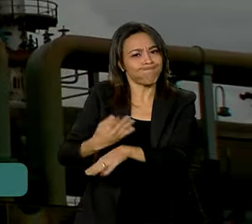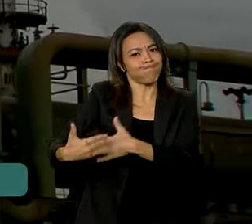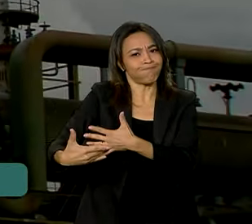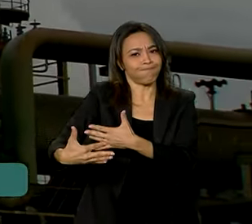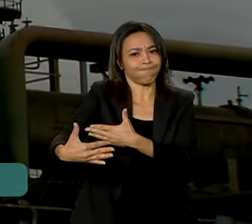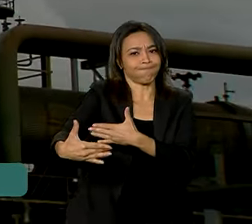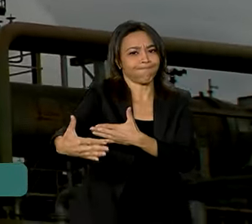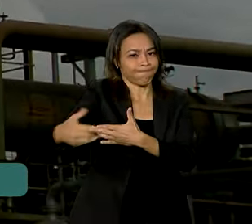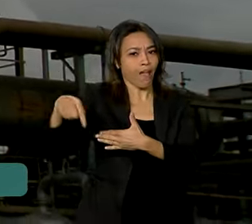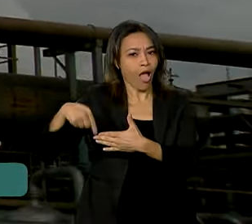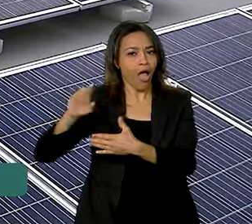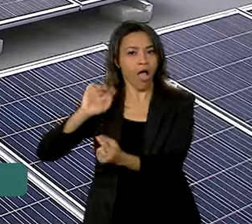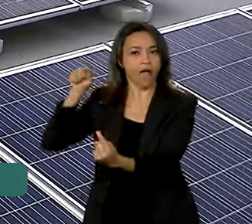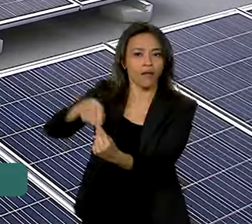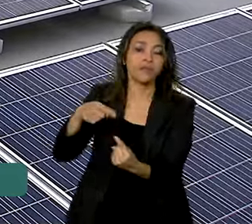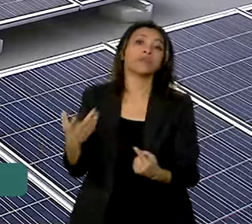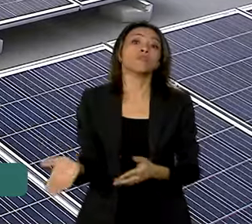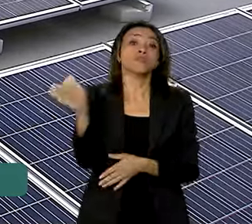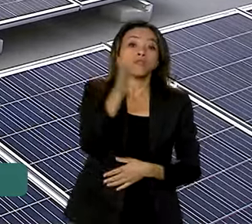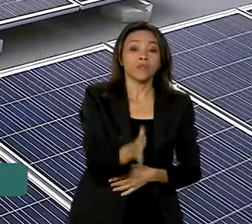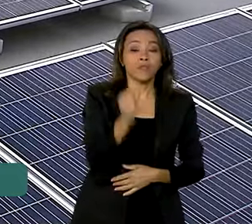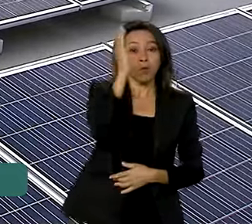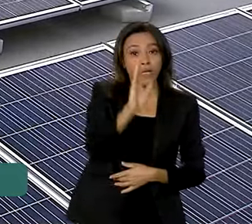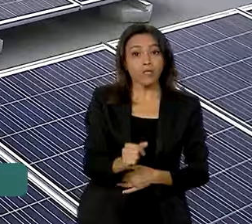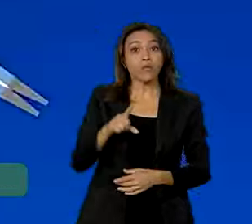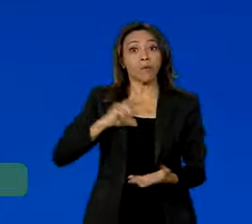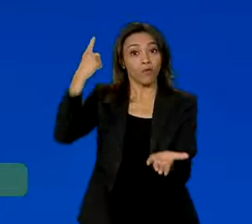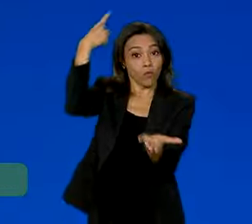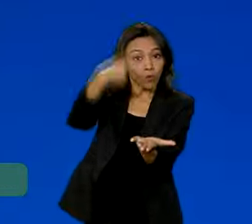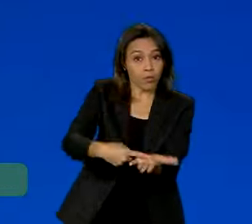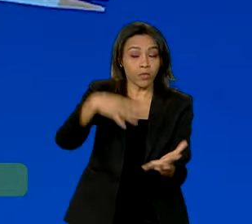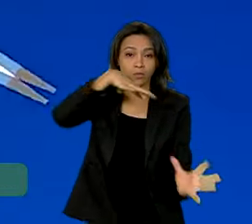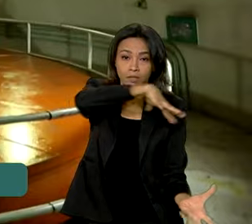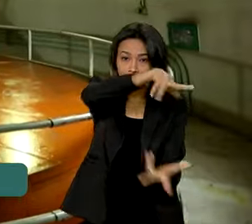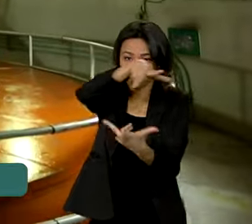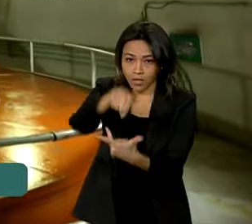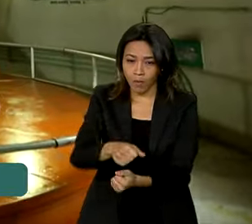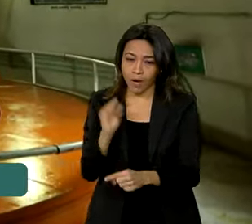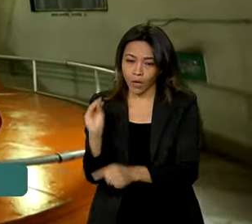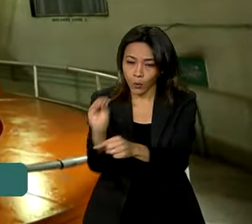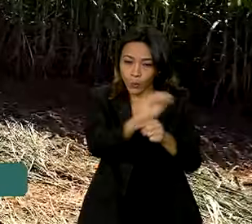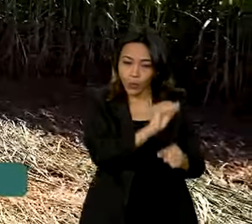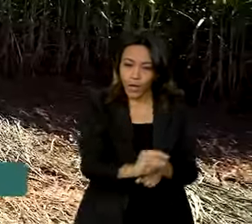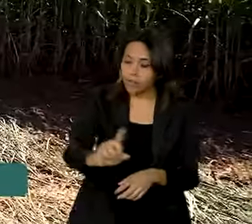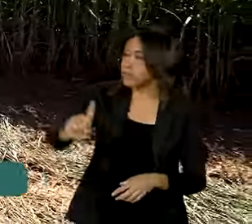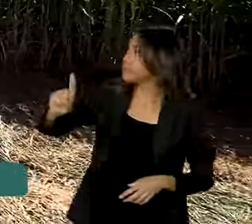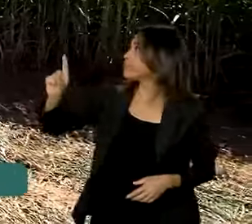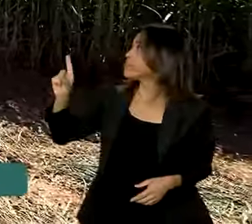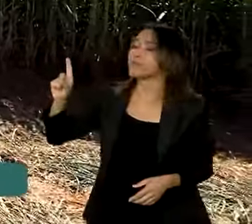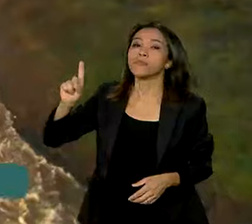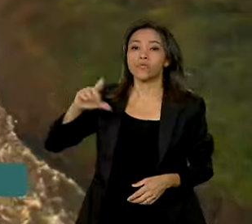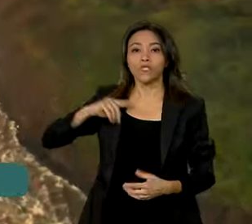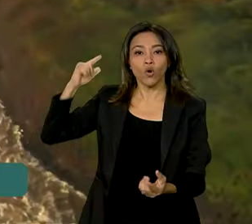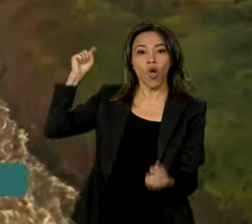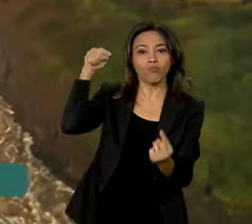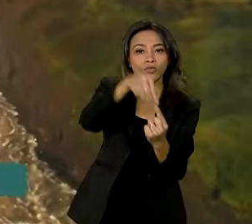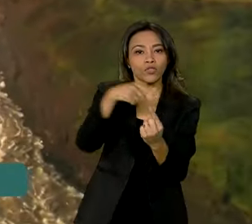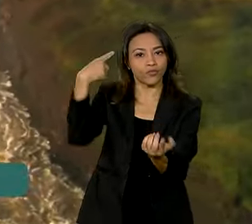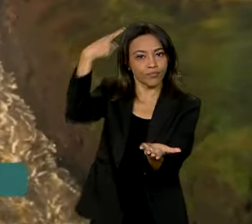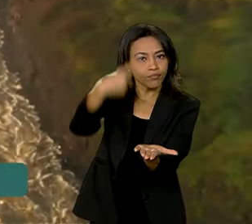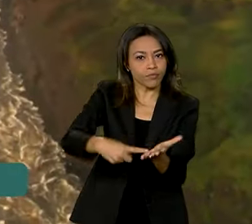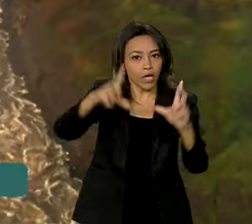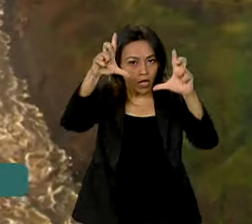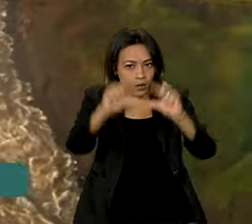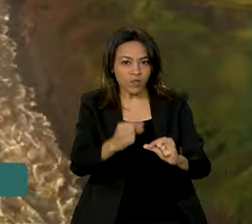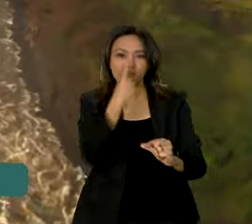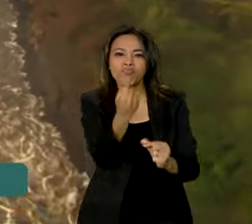O Brasil também voltou a se comprometer internacionalmente com a preservação ambiental e assumiu a meta de reduzir as